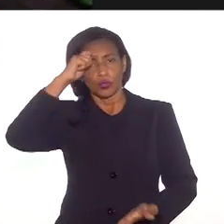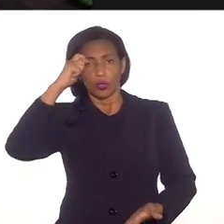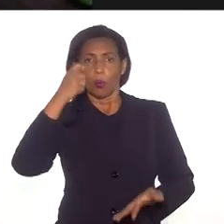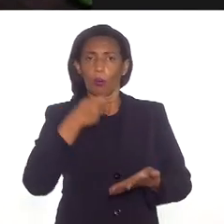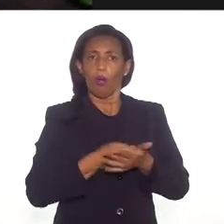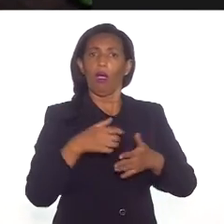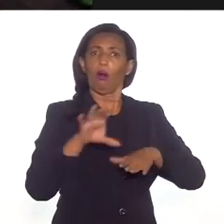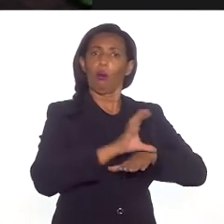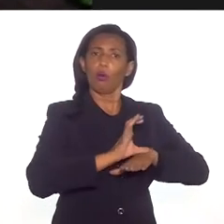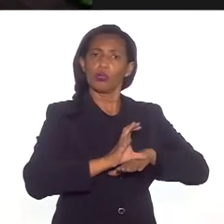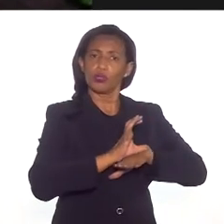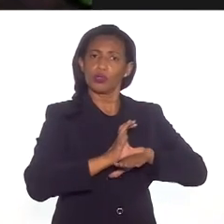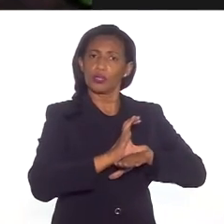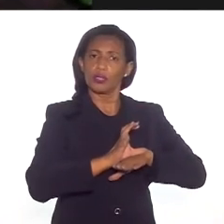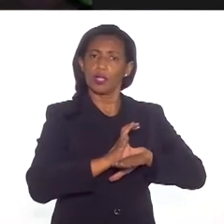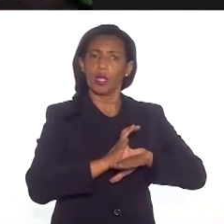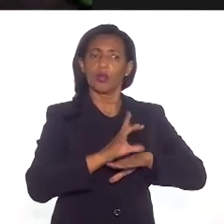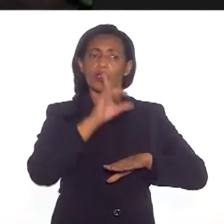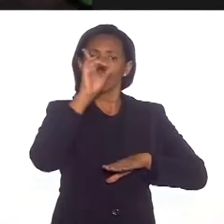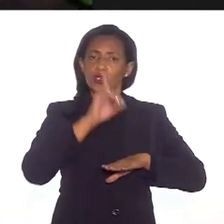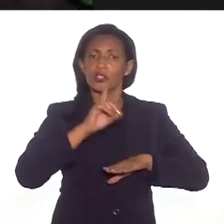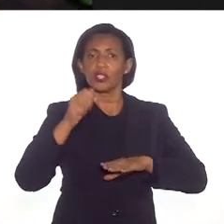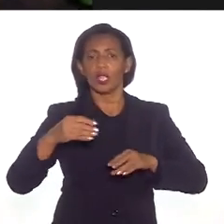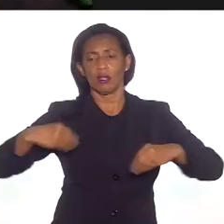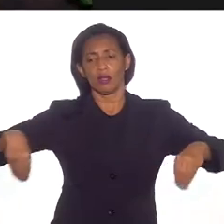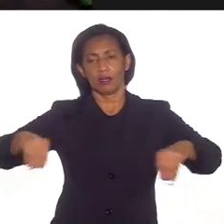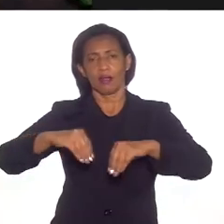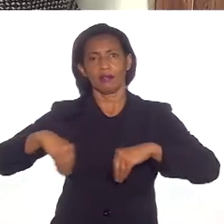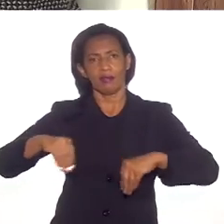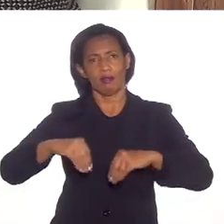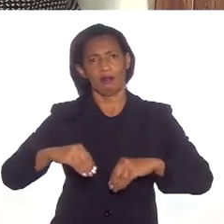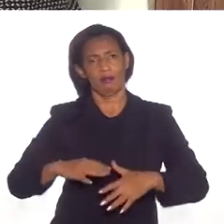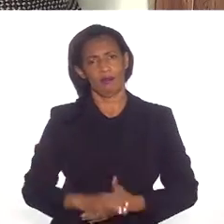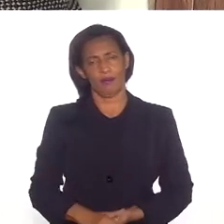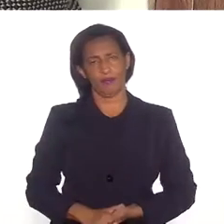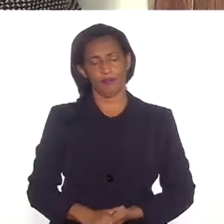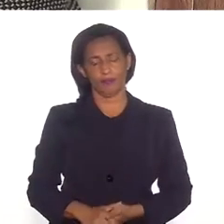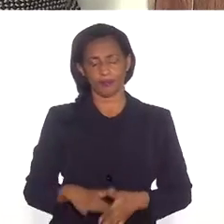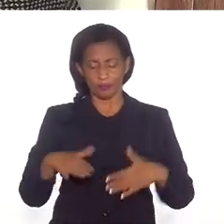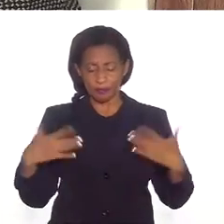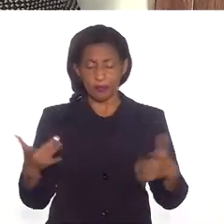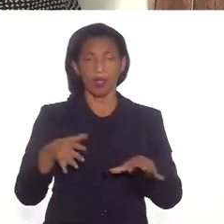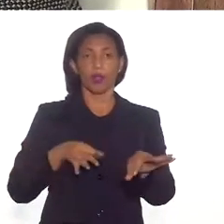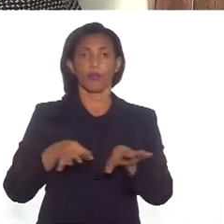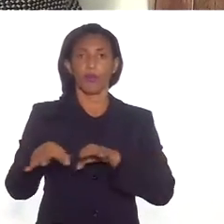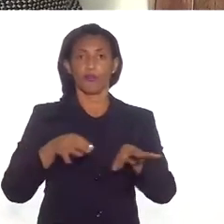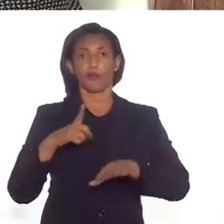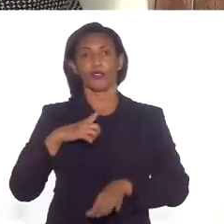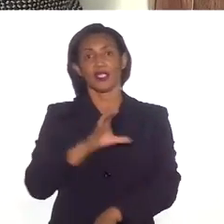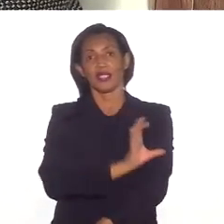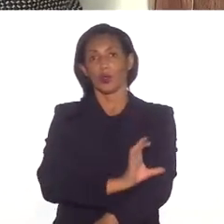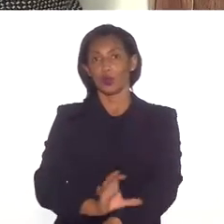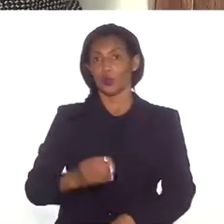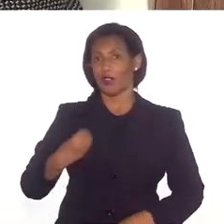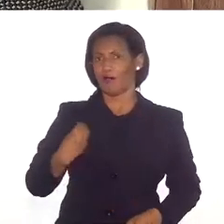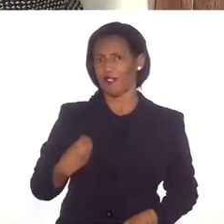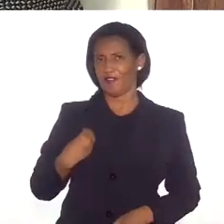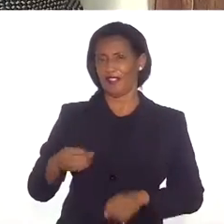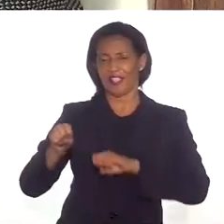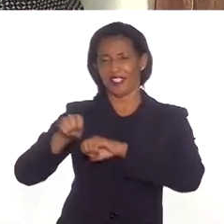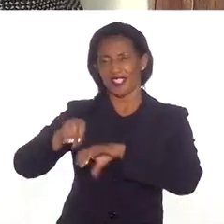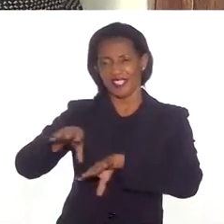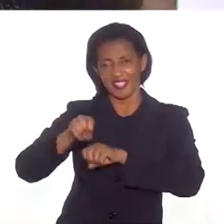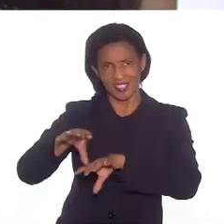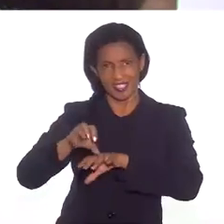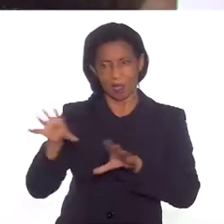Constituição que garante a terra para os povos indígenas. Agora, uma forma também de manter essa cultura viva e ensinar para